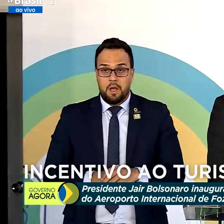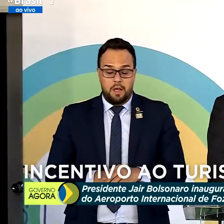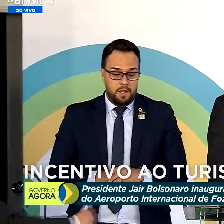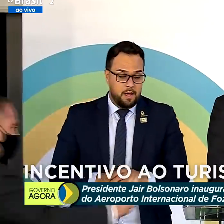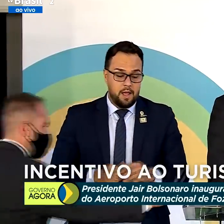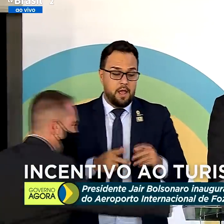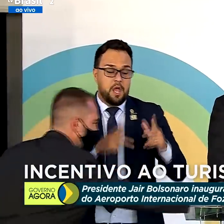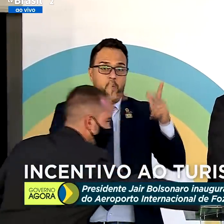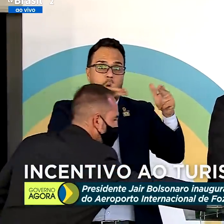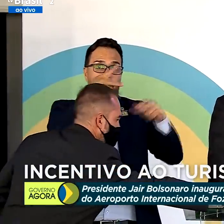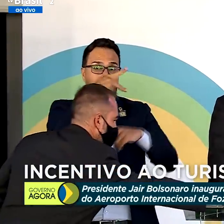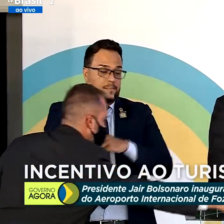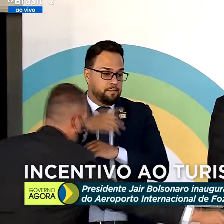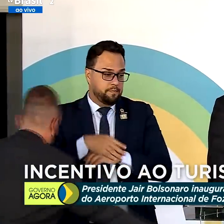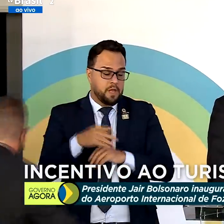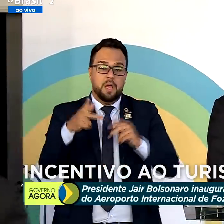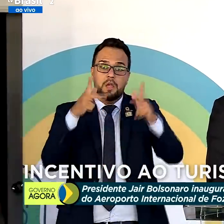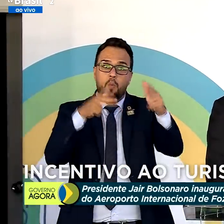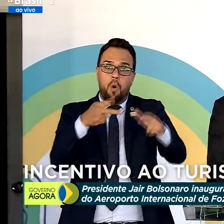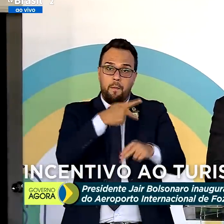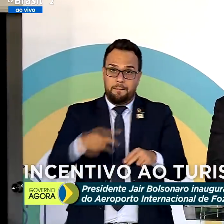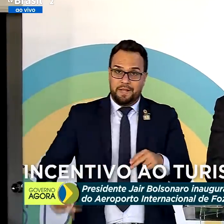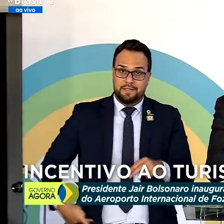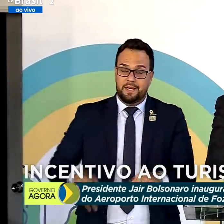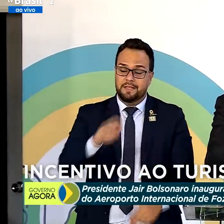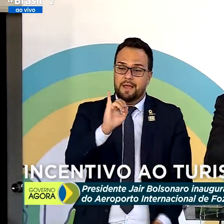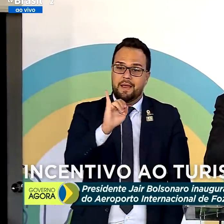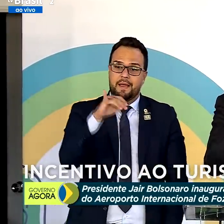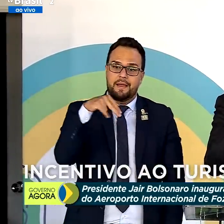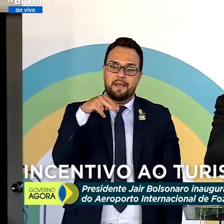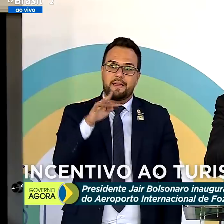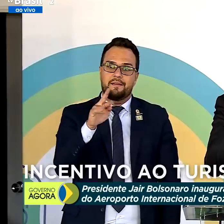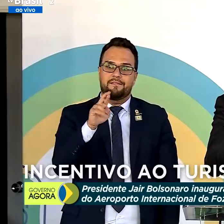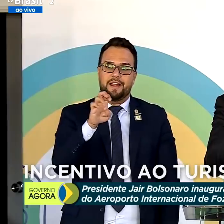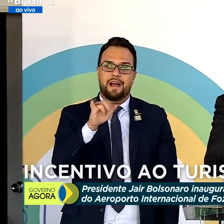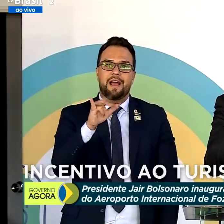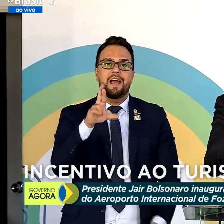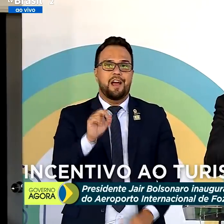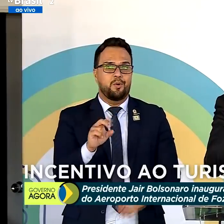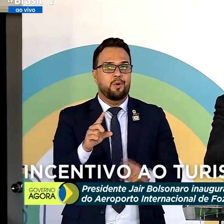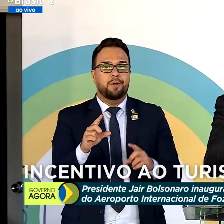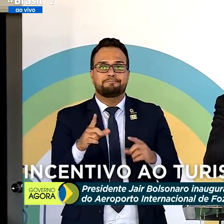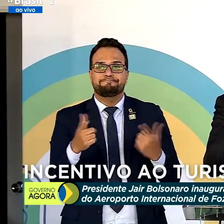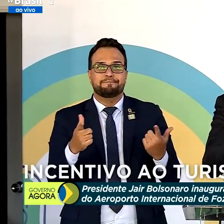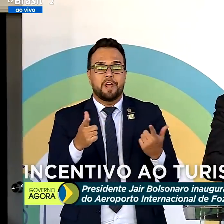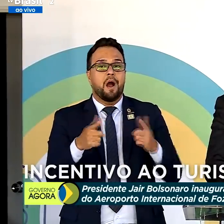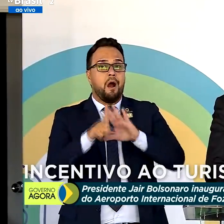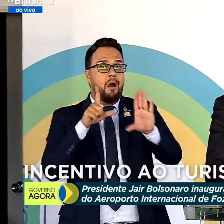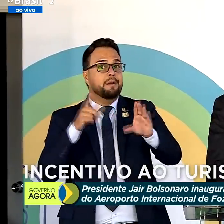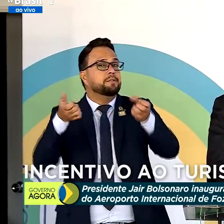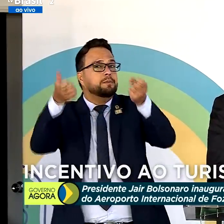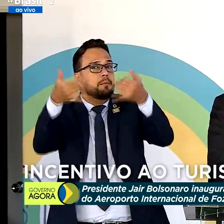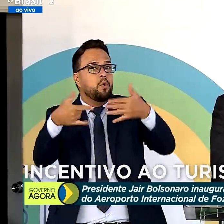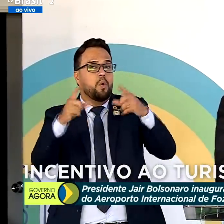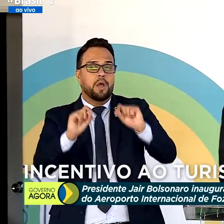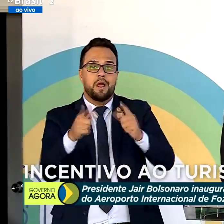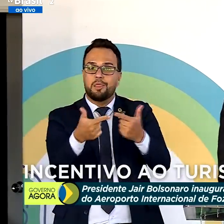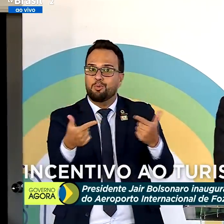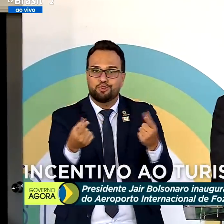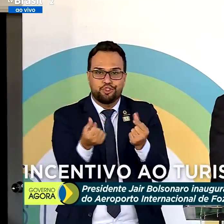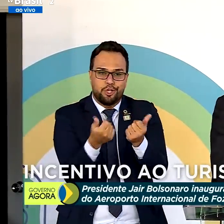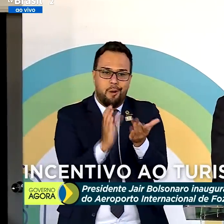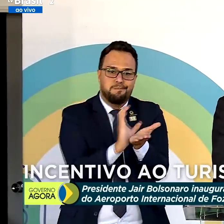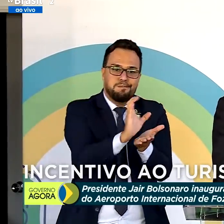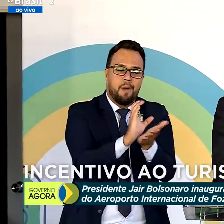teríamos recurso para